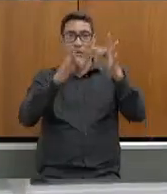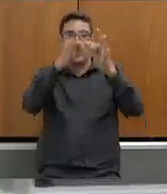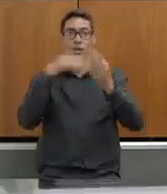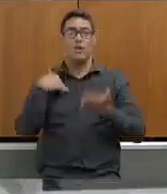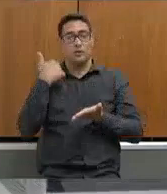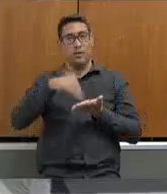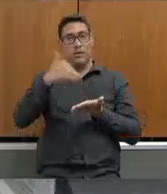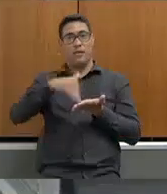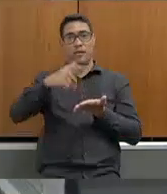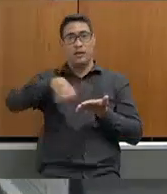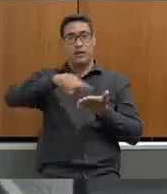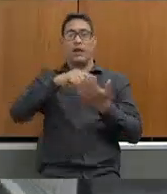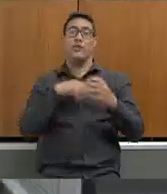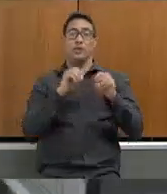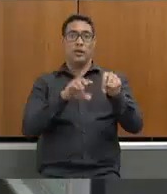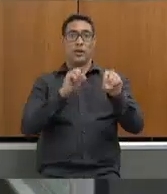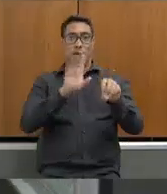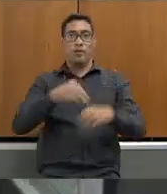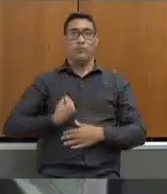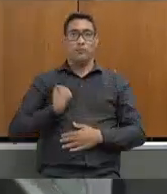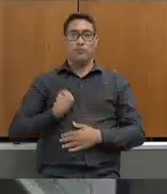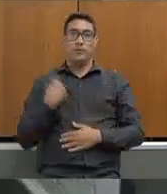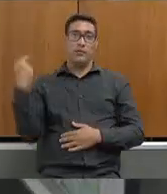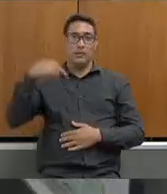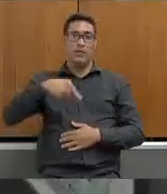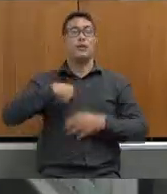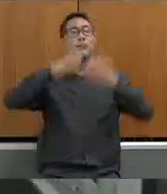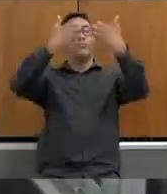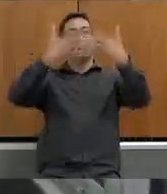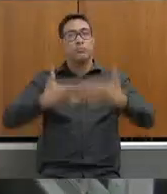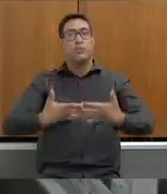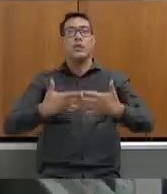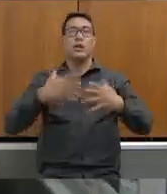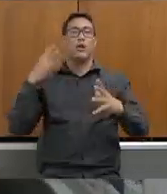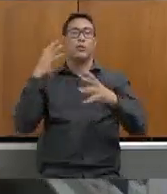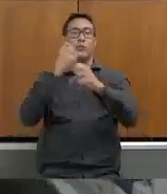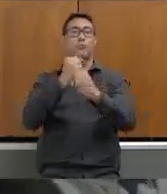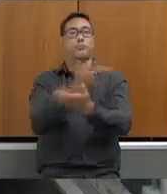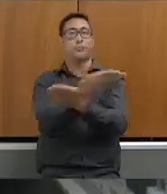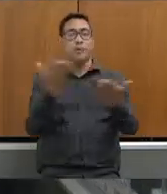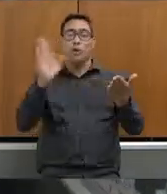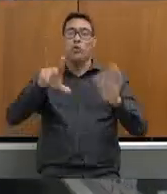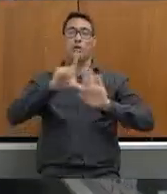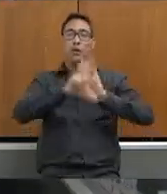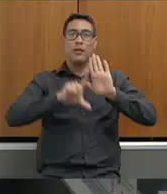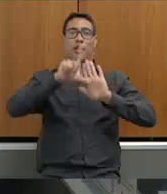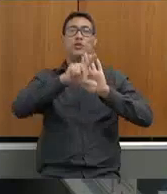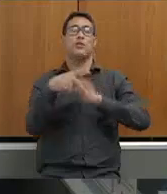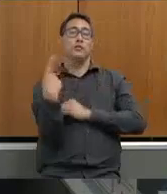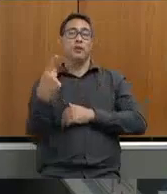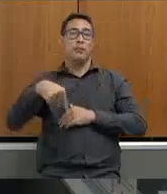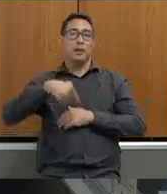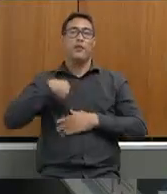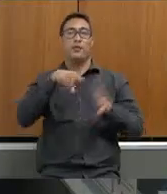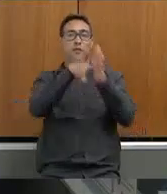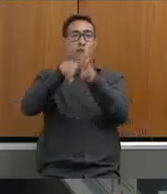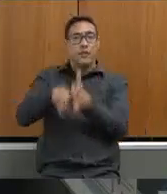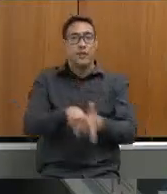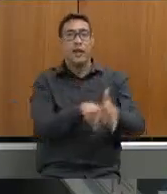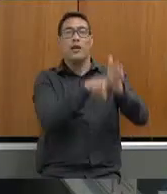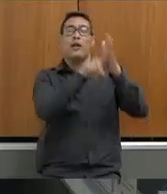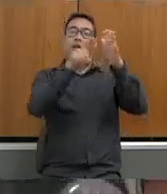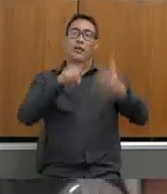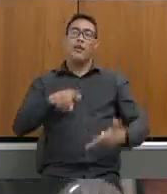está prestando contas do trabalho parlamentar olha que coisa importante legislativa para isso fiscalizar o poder executivo ouvir a